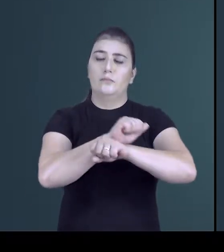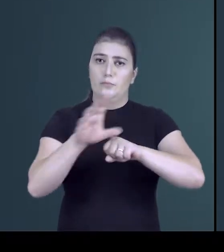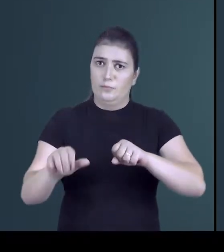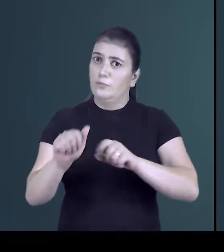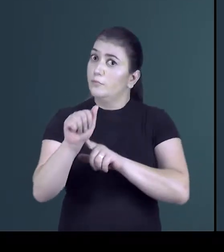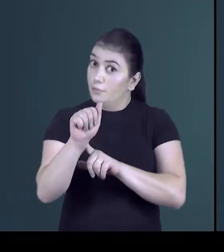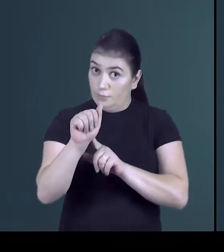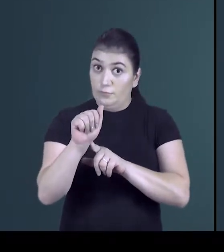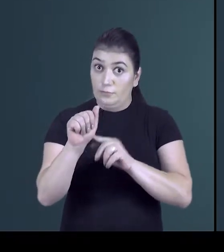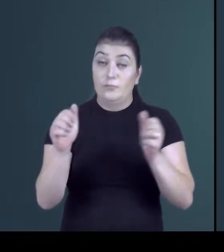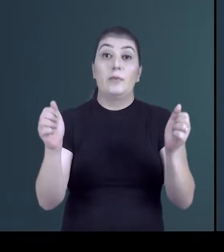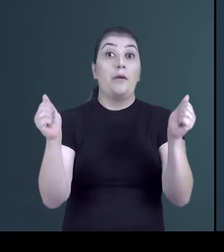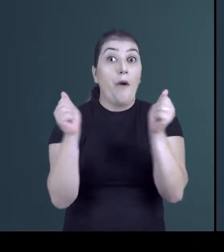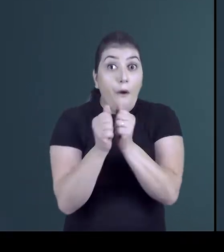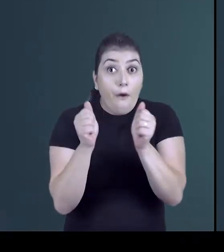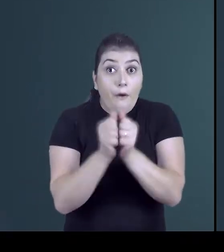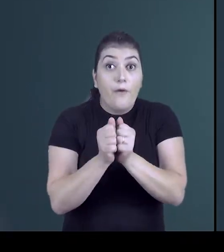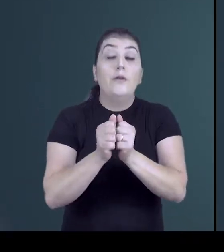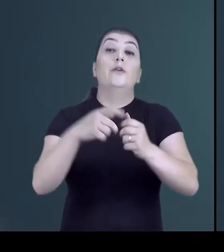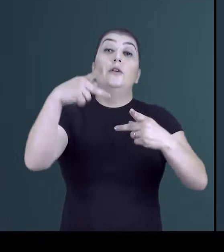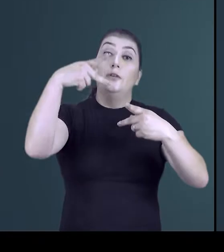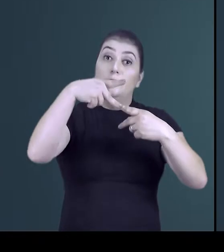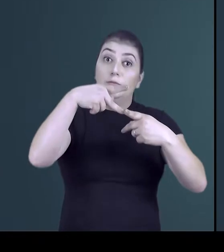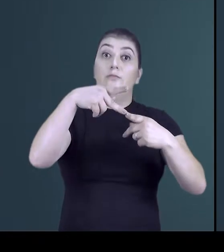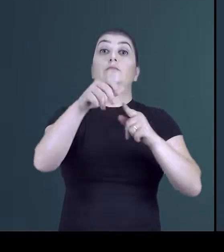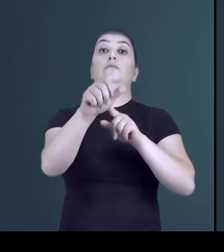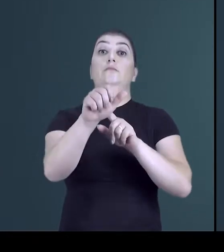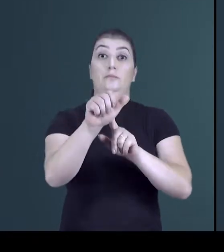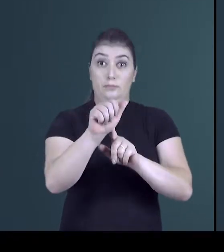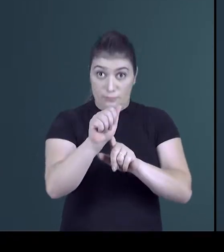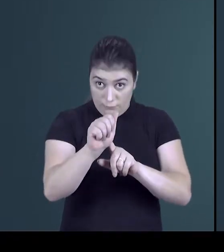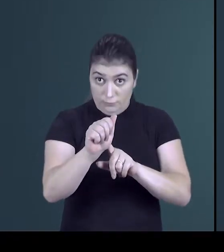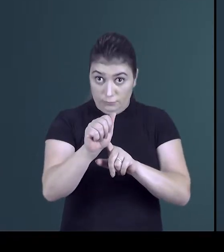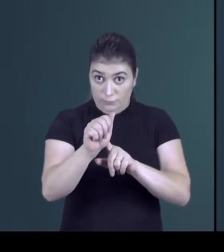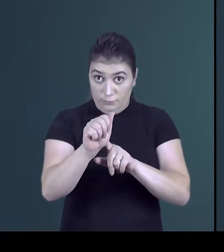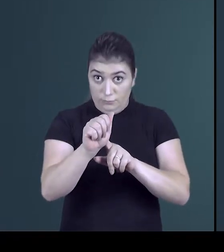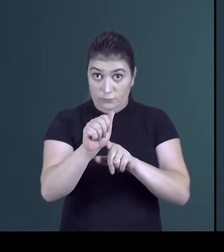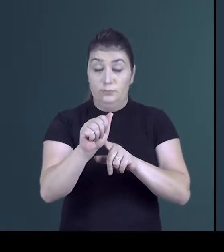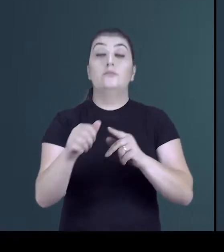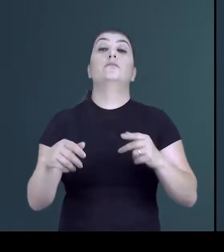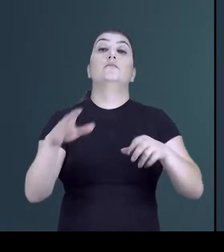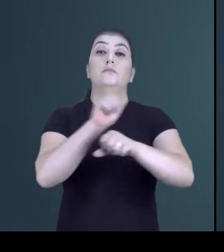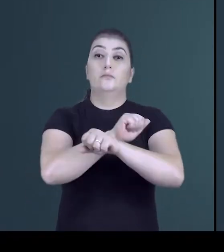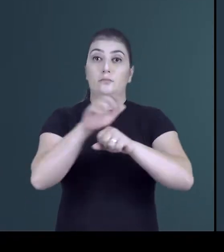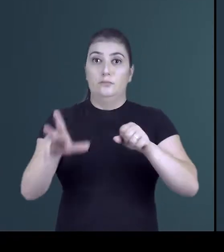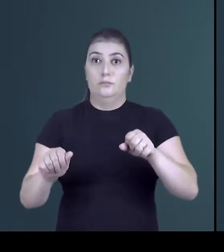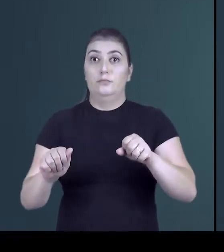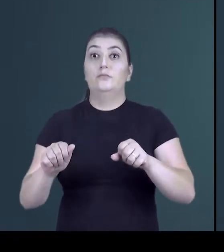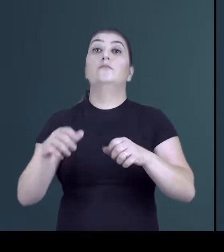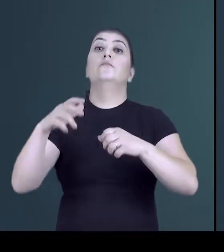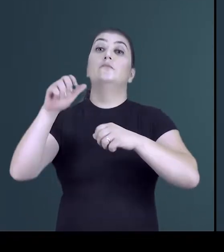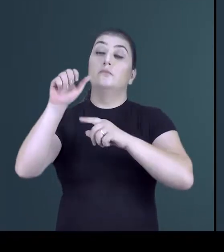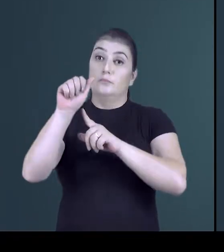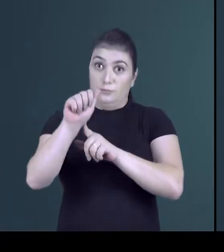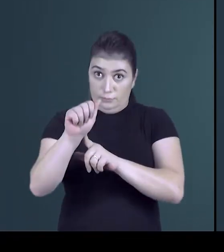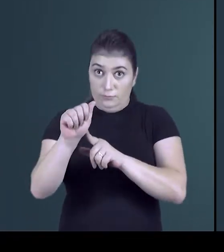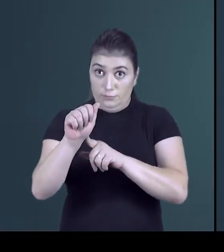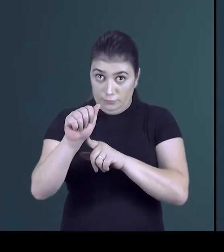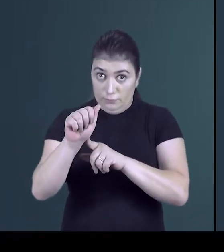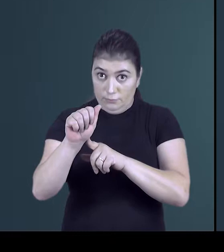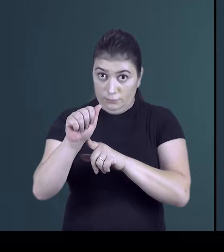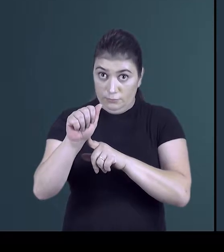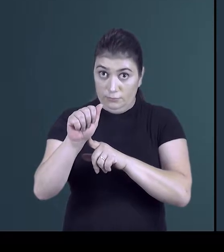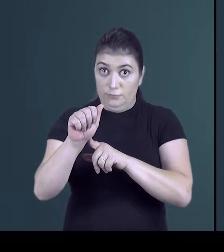essa união entre a preposição exigida pelos termos regentes e o artigo a exigido pelo complemento,